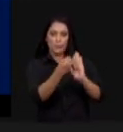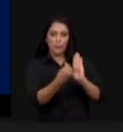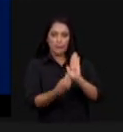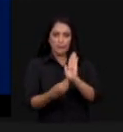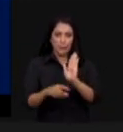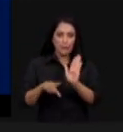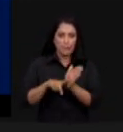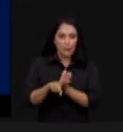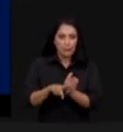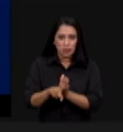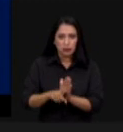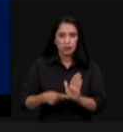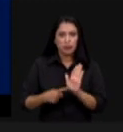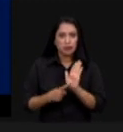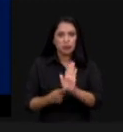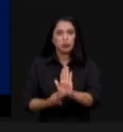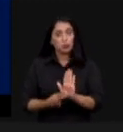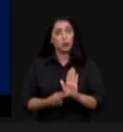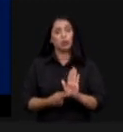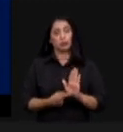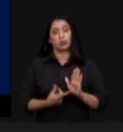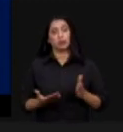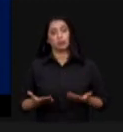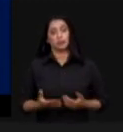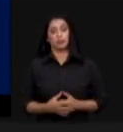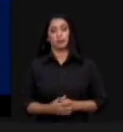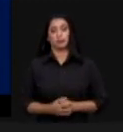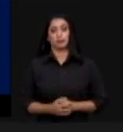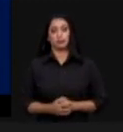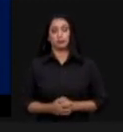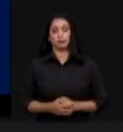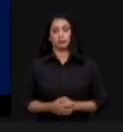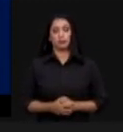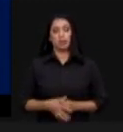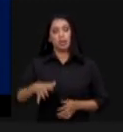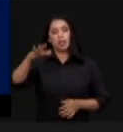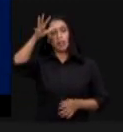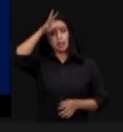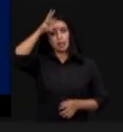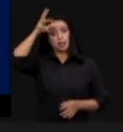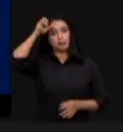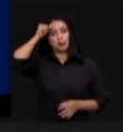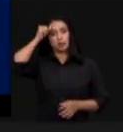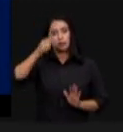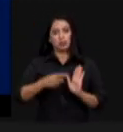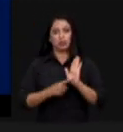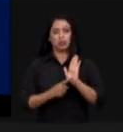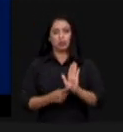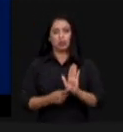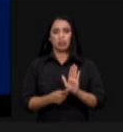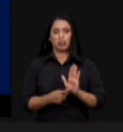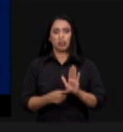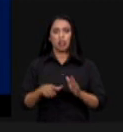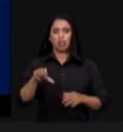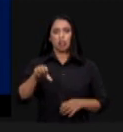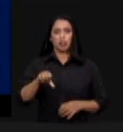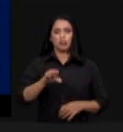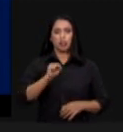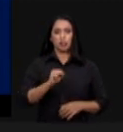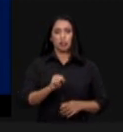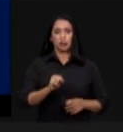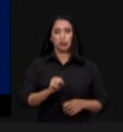pesquisas que demonstram isso. Na Amazônia, nós estamos falando de uma expansão em 98%